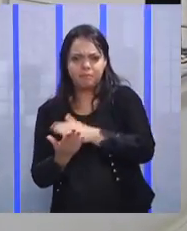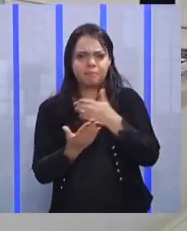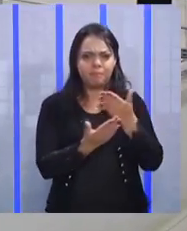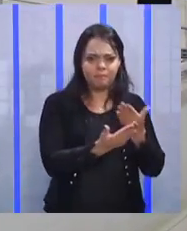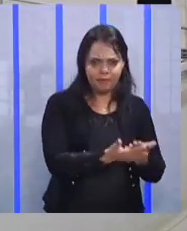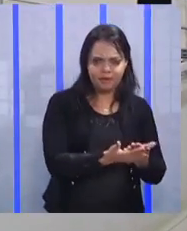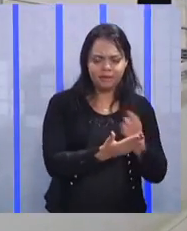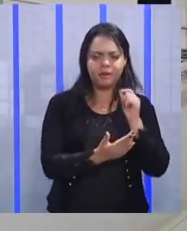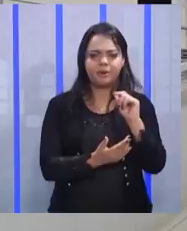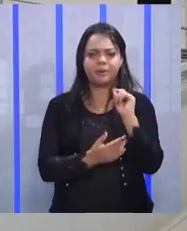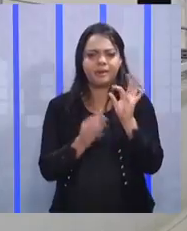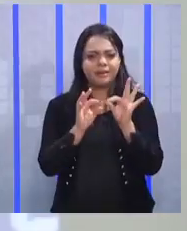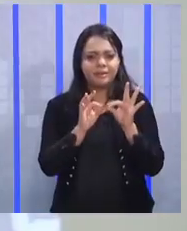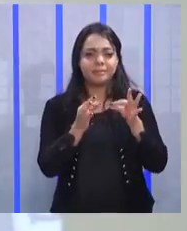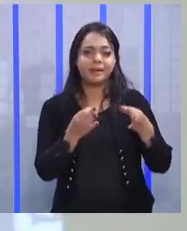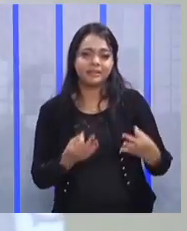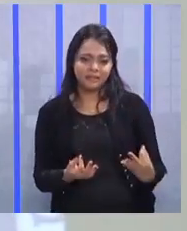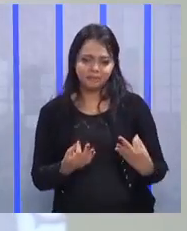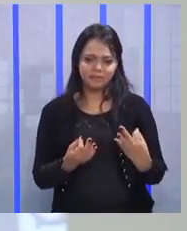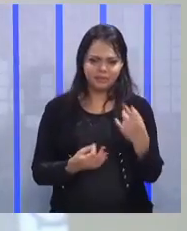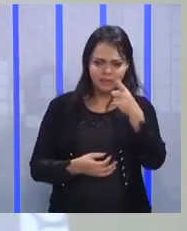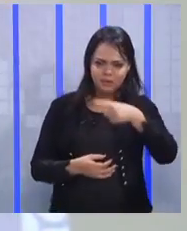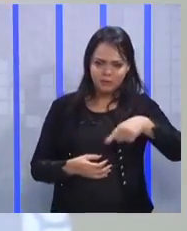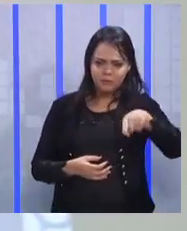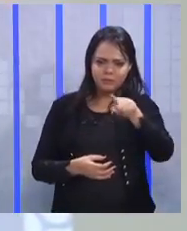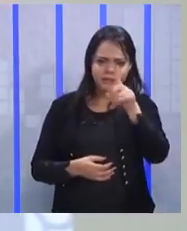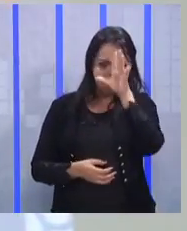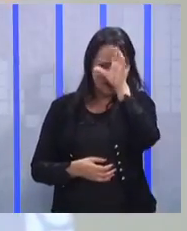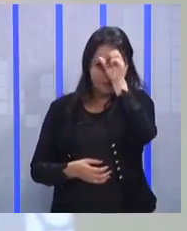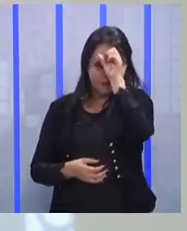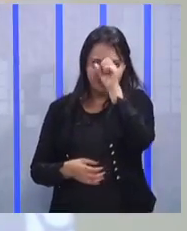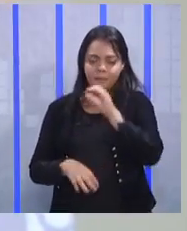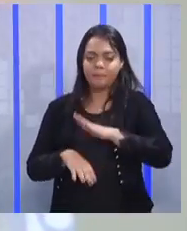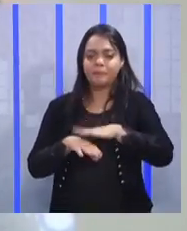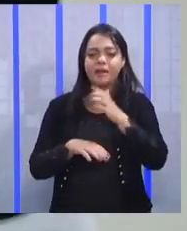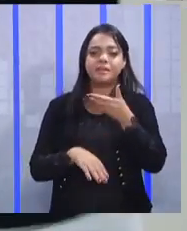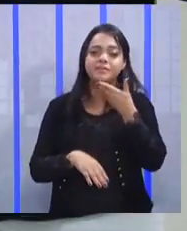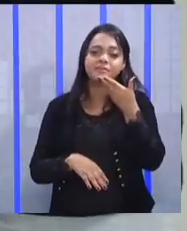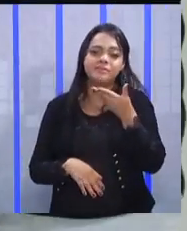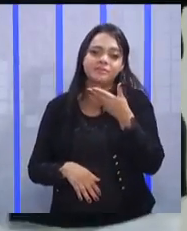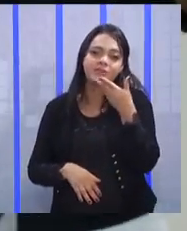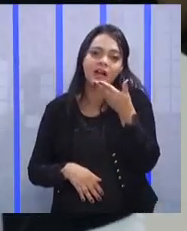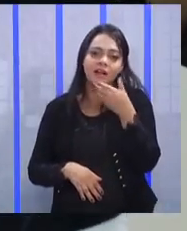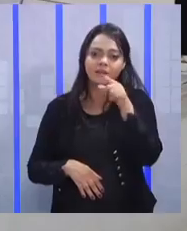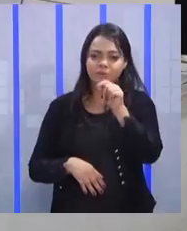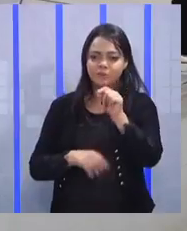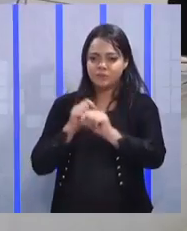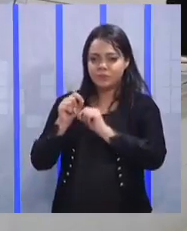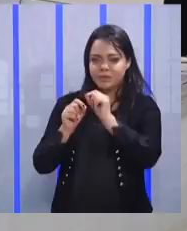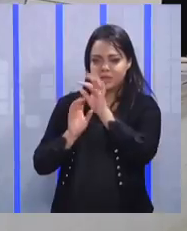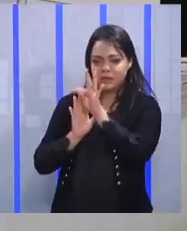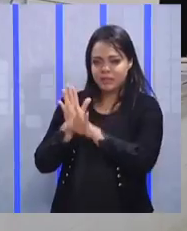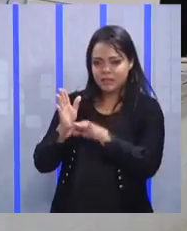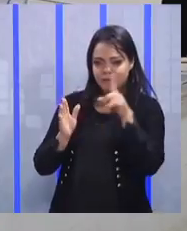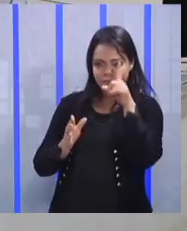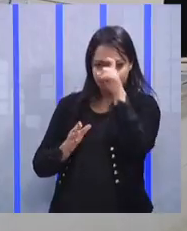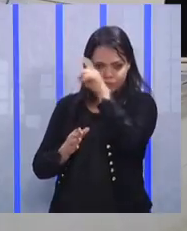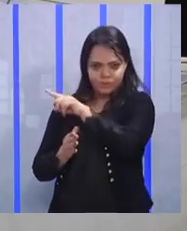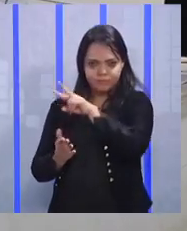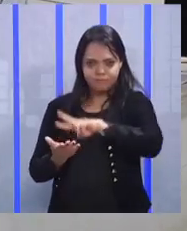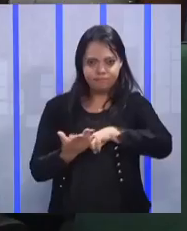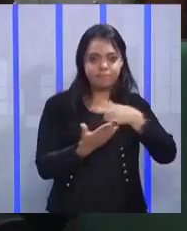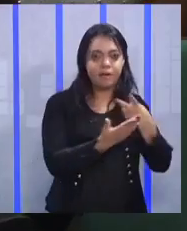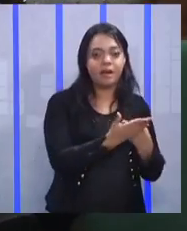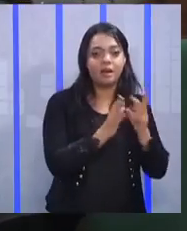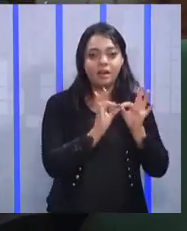caderno de maneira simples. Você vai aprender muito mais dessa forma. Você pegar o difícil e escrever de maneira simples